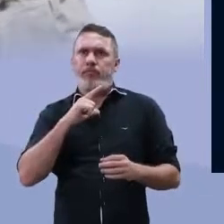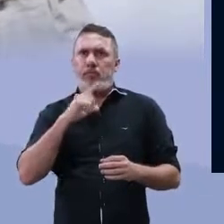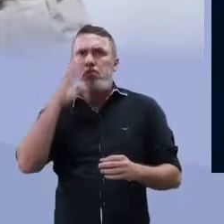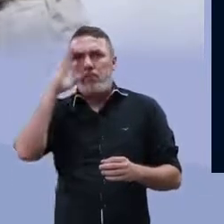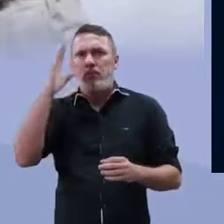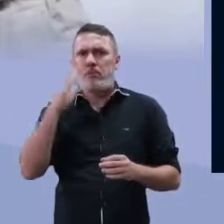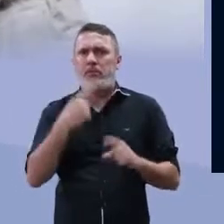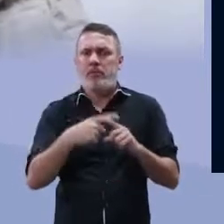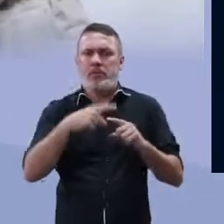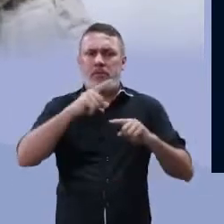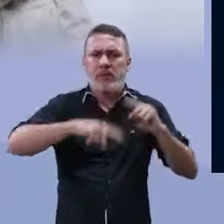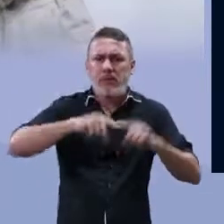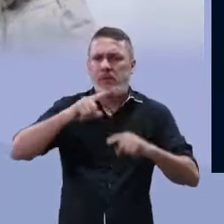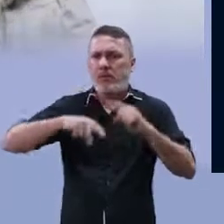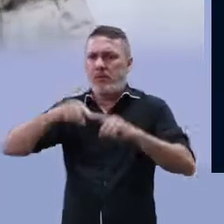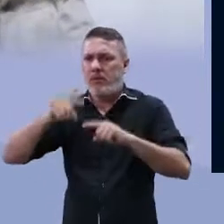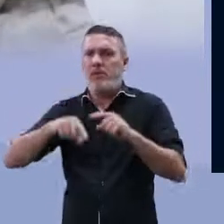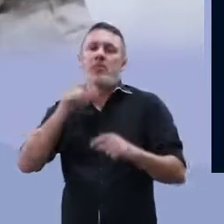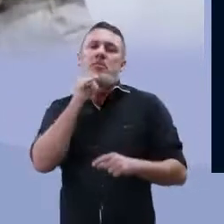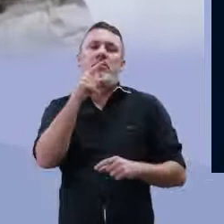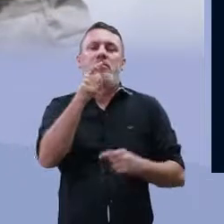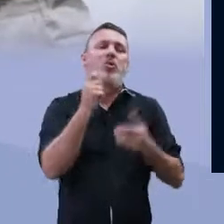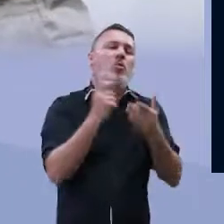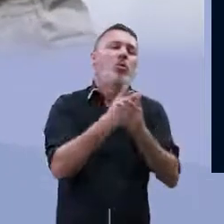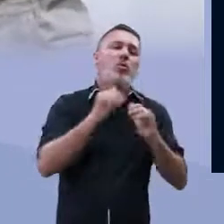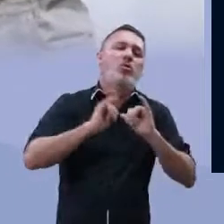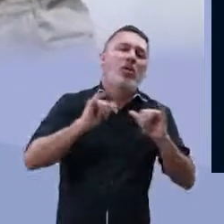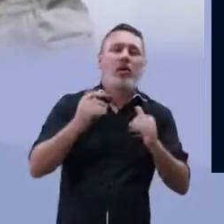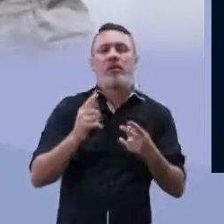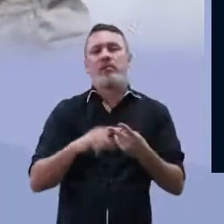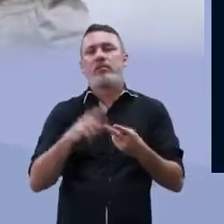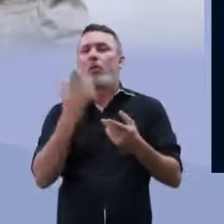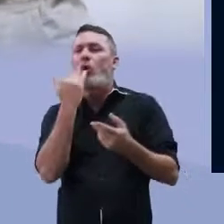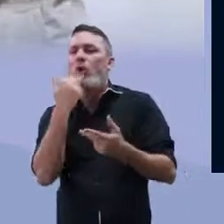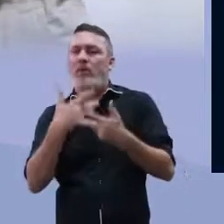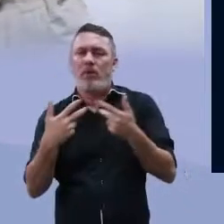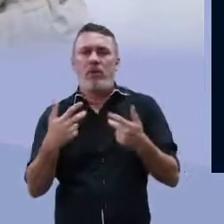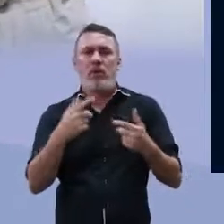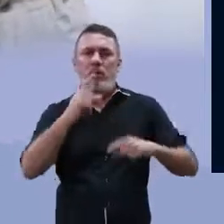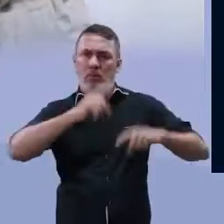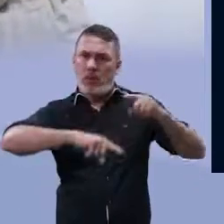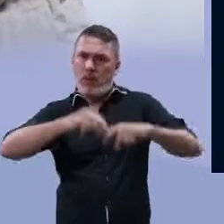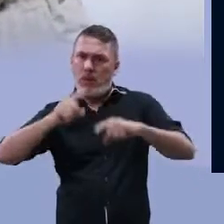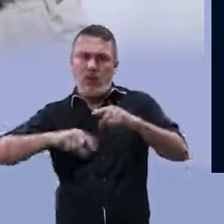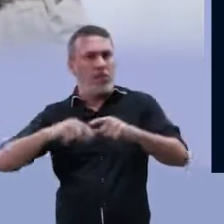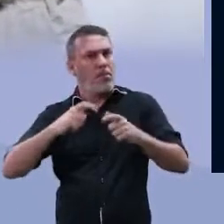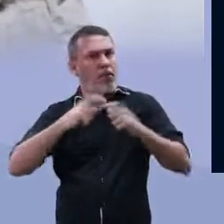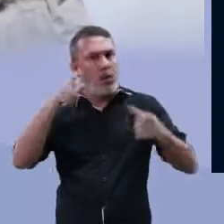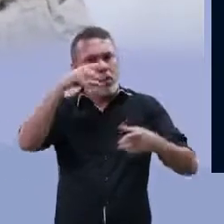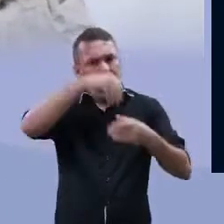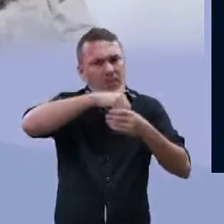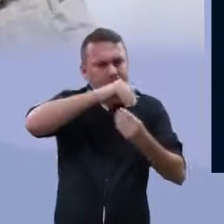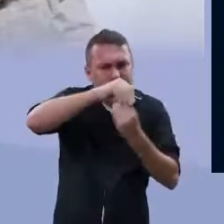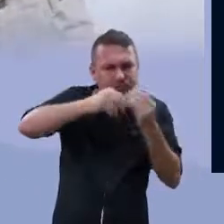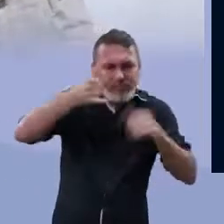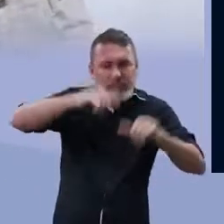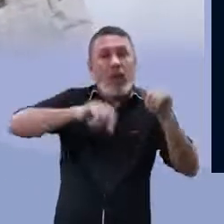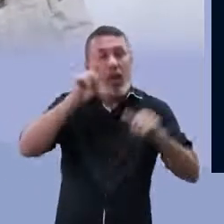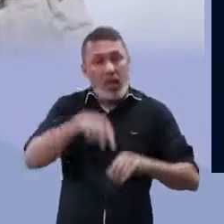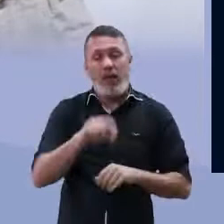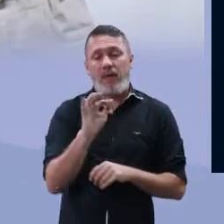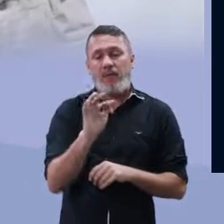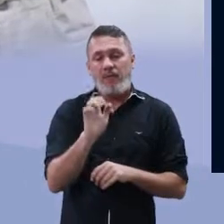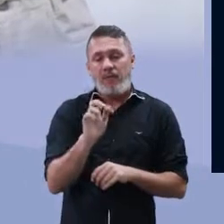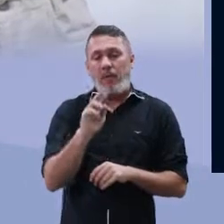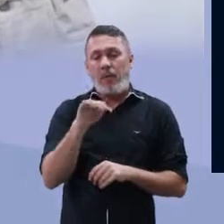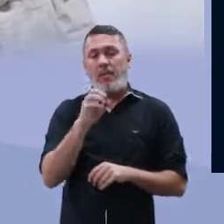importância muito grande, porque vários produtos que a gente toma, que a gente compra no supermercado, são produtos que foram